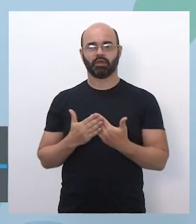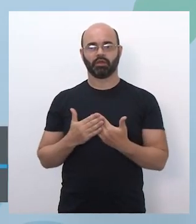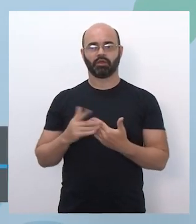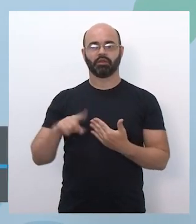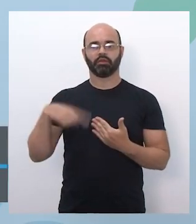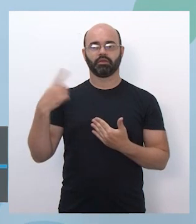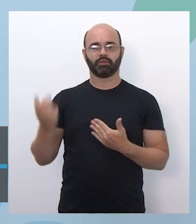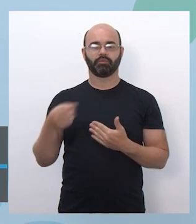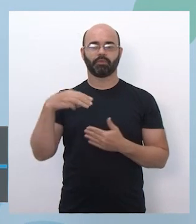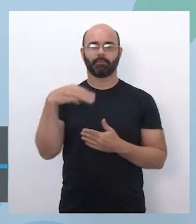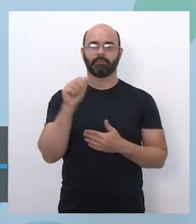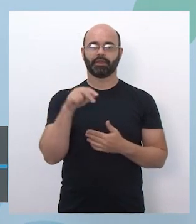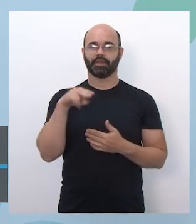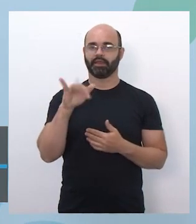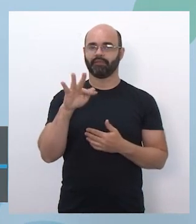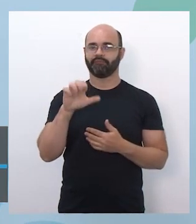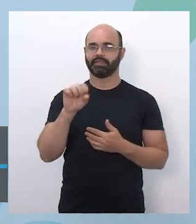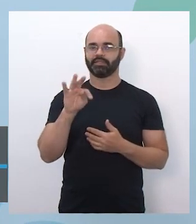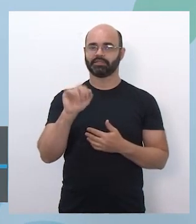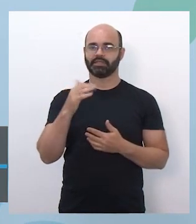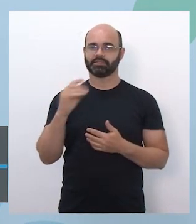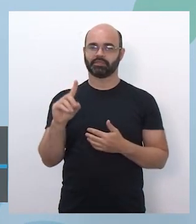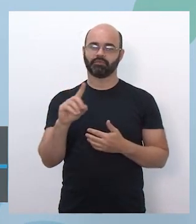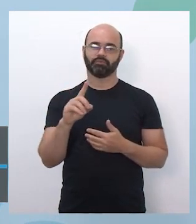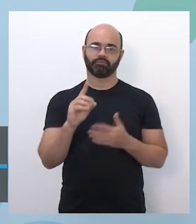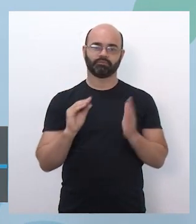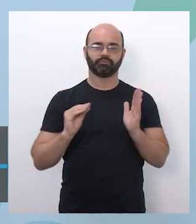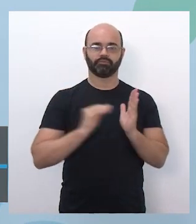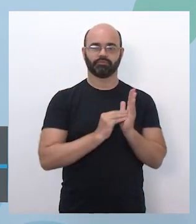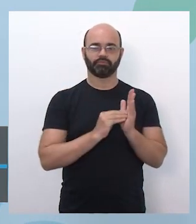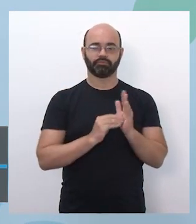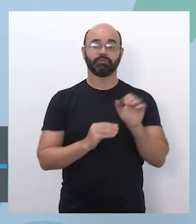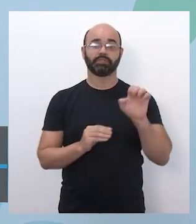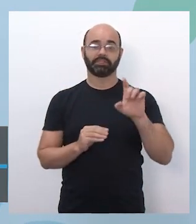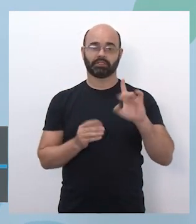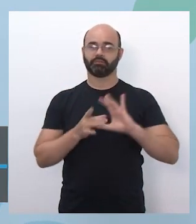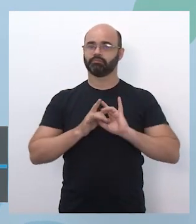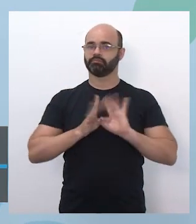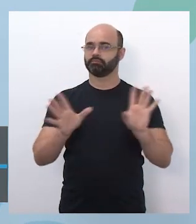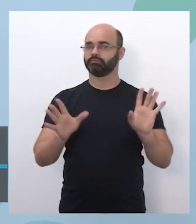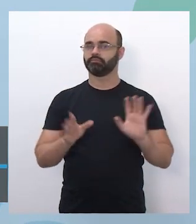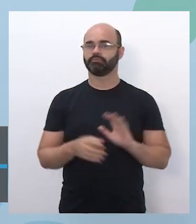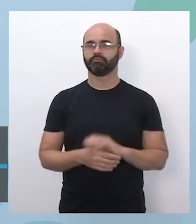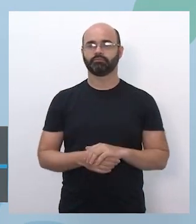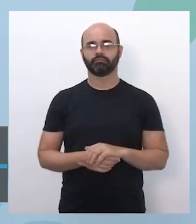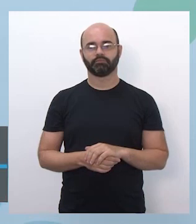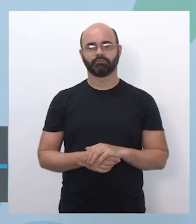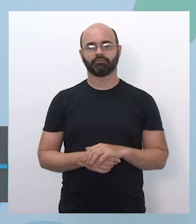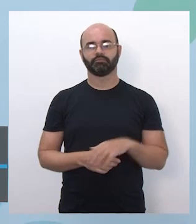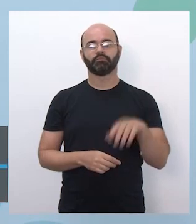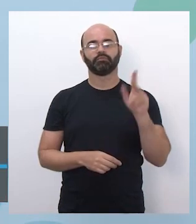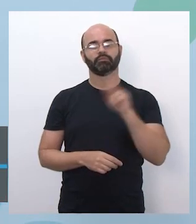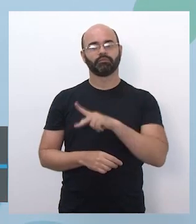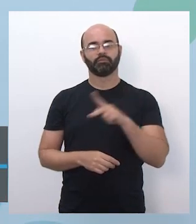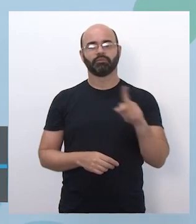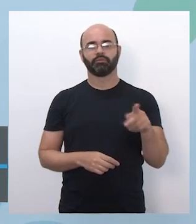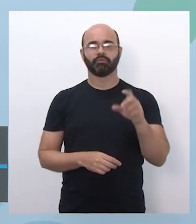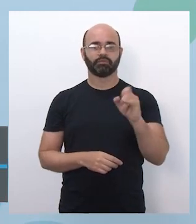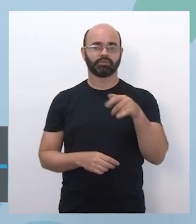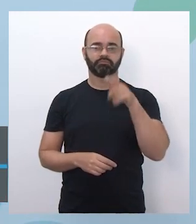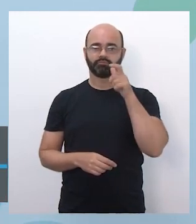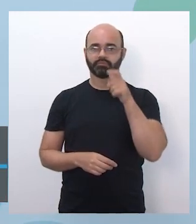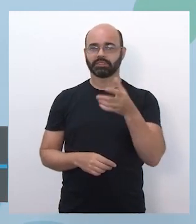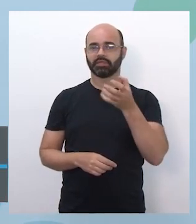em manifestação, tá bom? Está lá na sede disponível. E professor em teletrabalho pode sim participar,